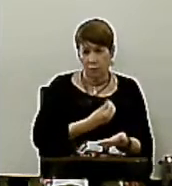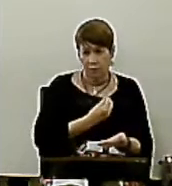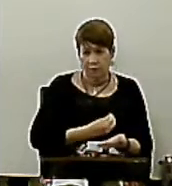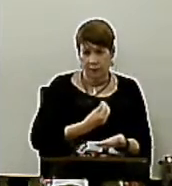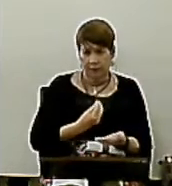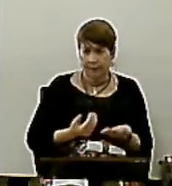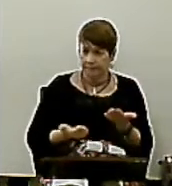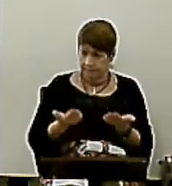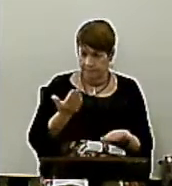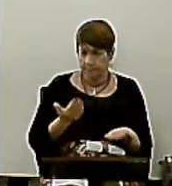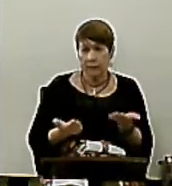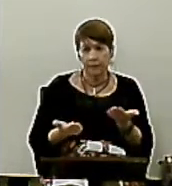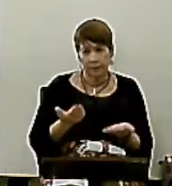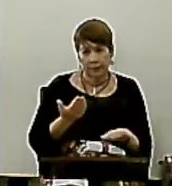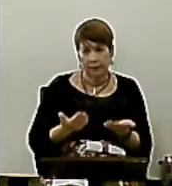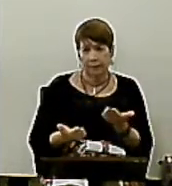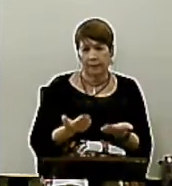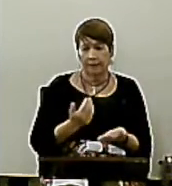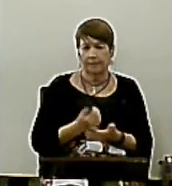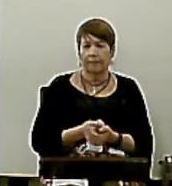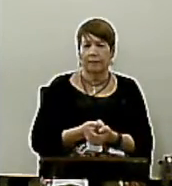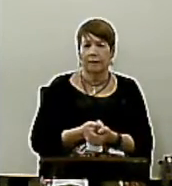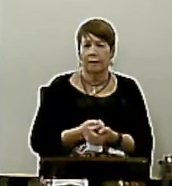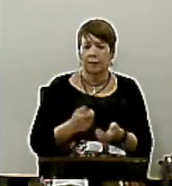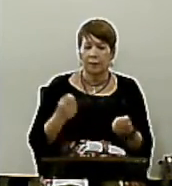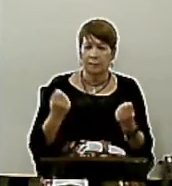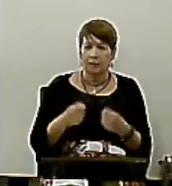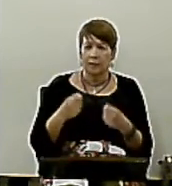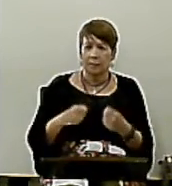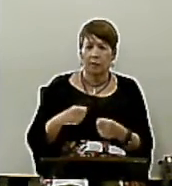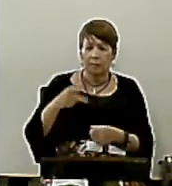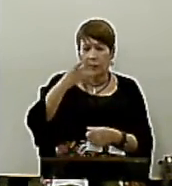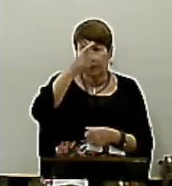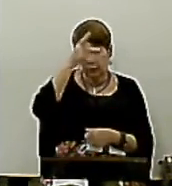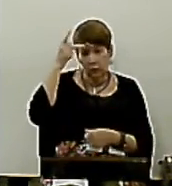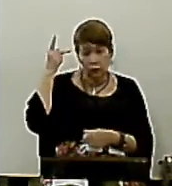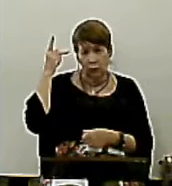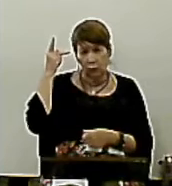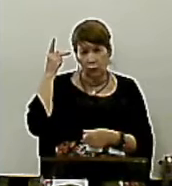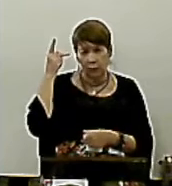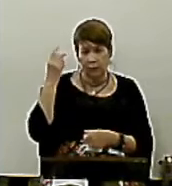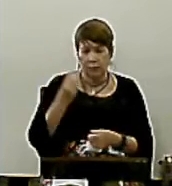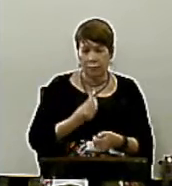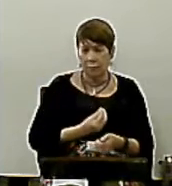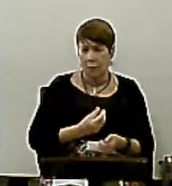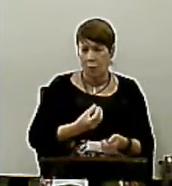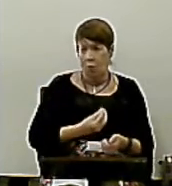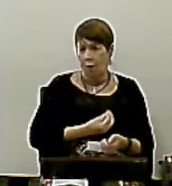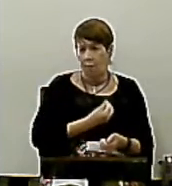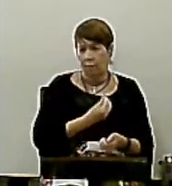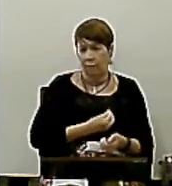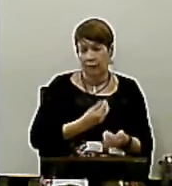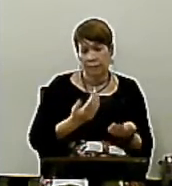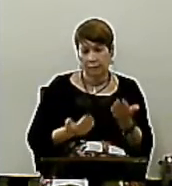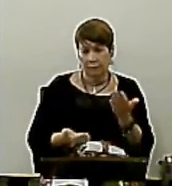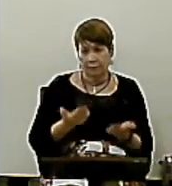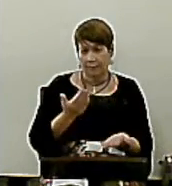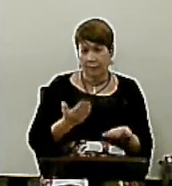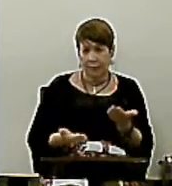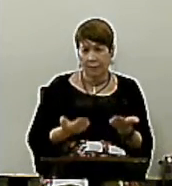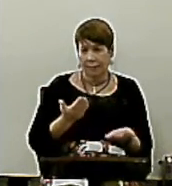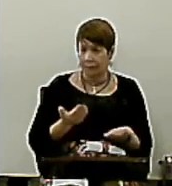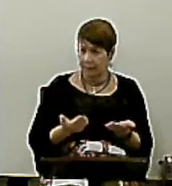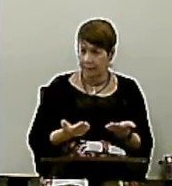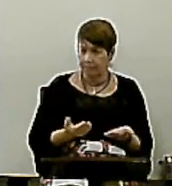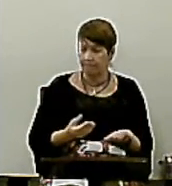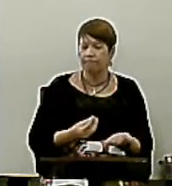precisado De pessoas Equilibradas Que vivam O evangelho Sem exageros Sem aberrações Mas Viva uma